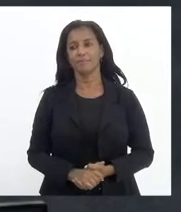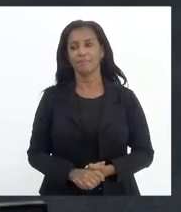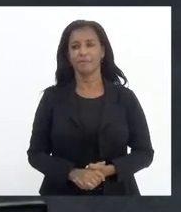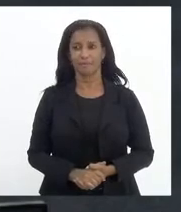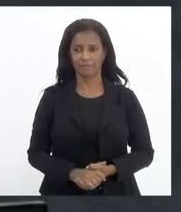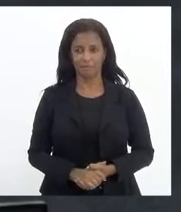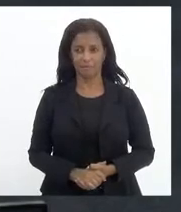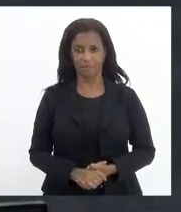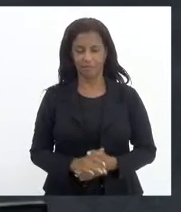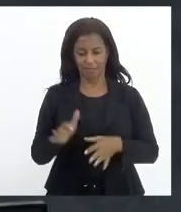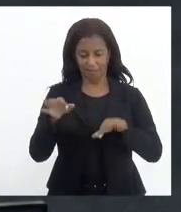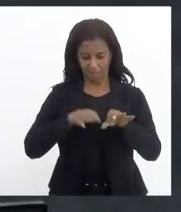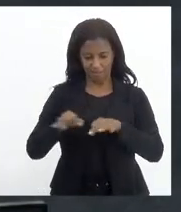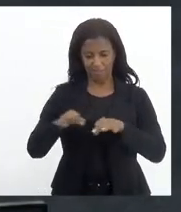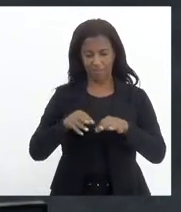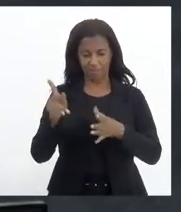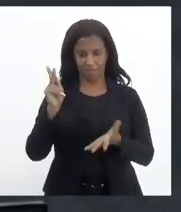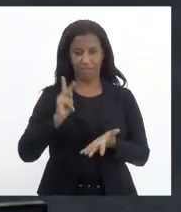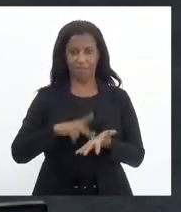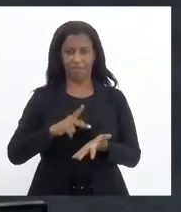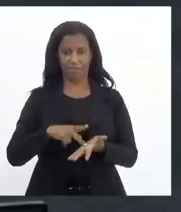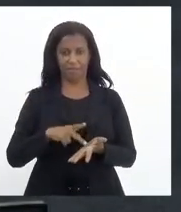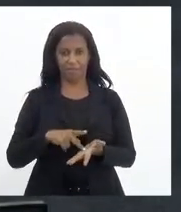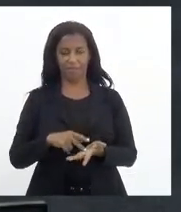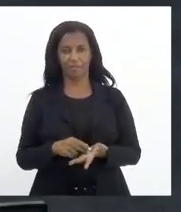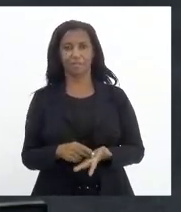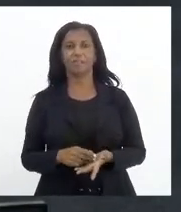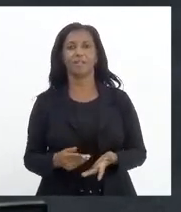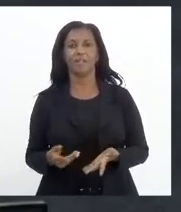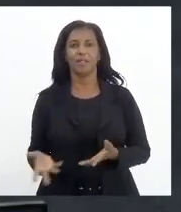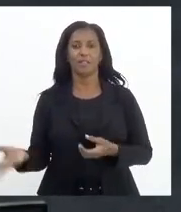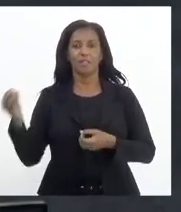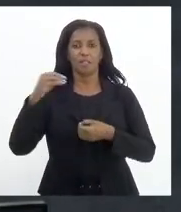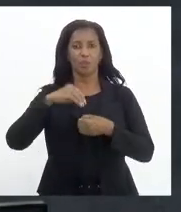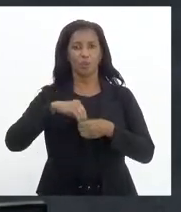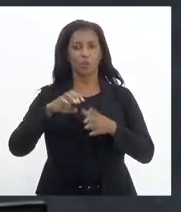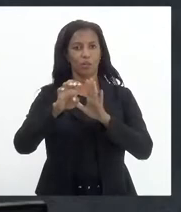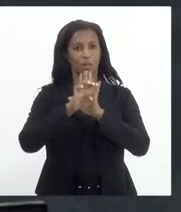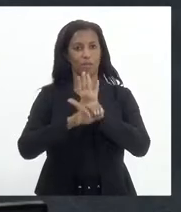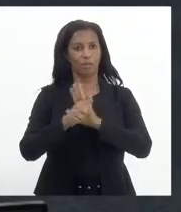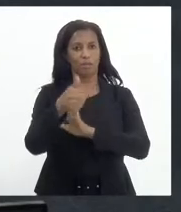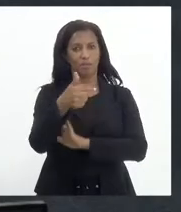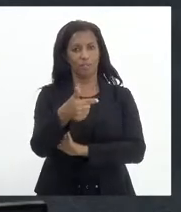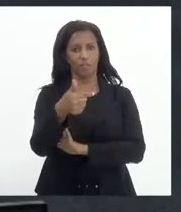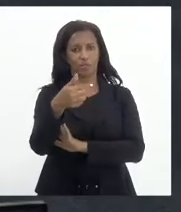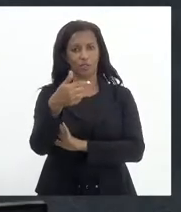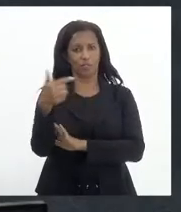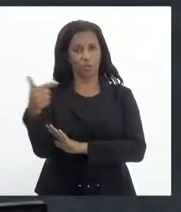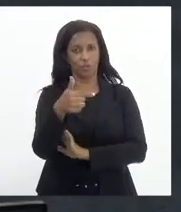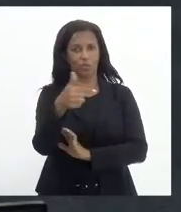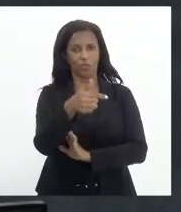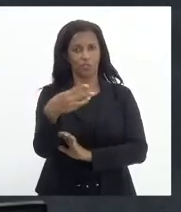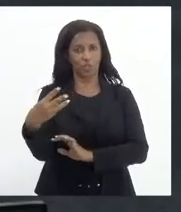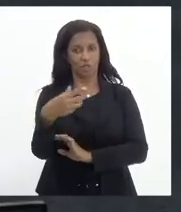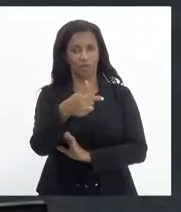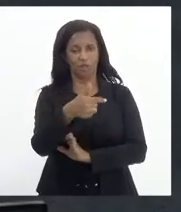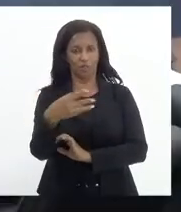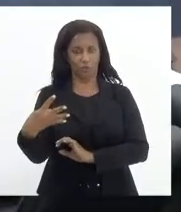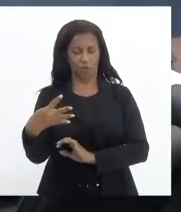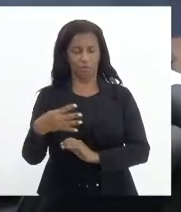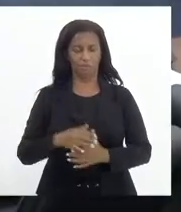pelo projeto original, incluindo as emendas 22, 23 e 24. É o voto, senhor presidente.